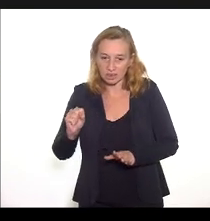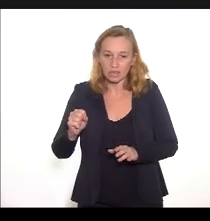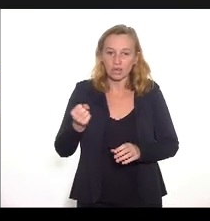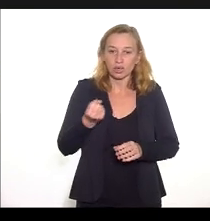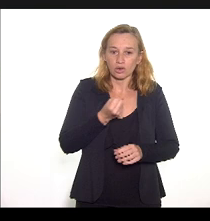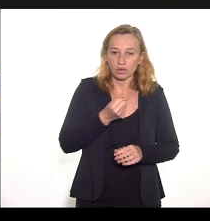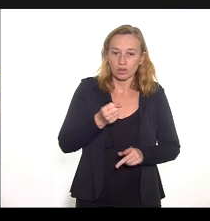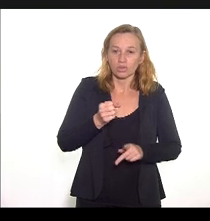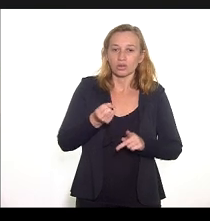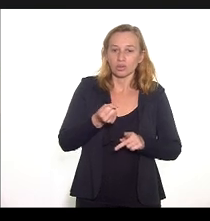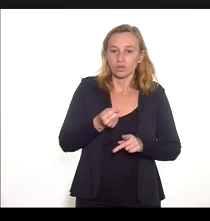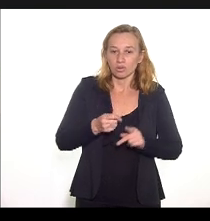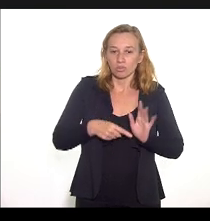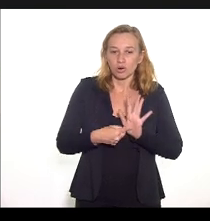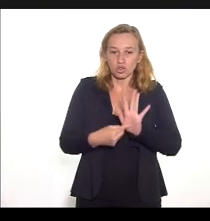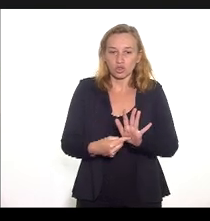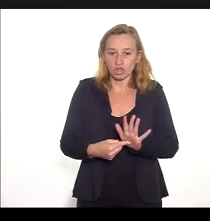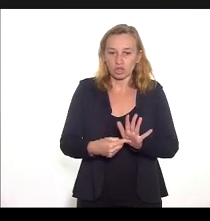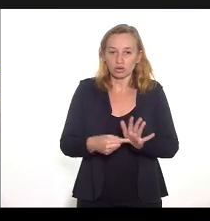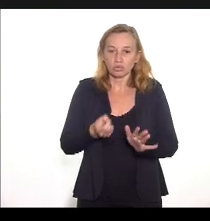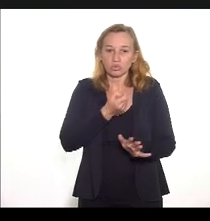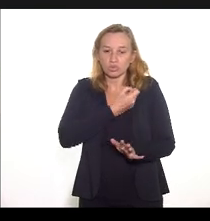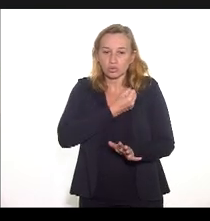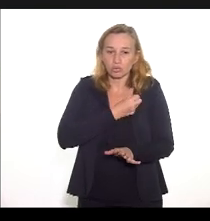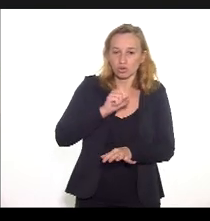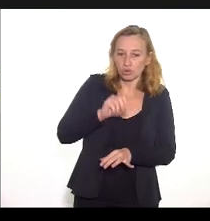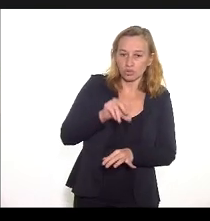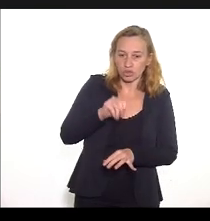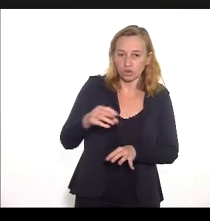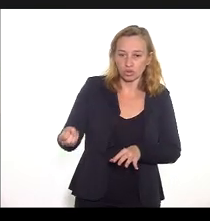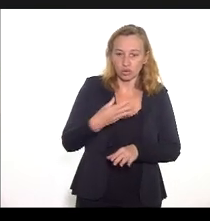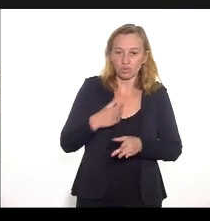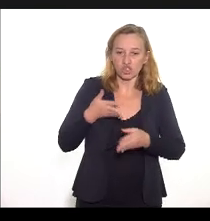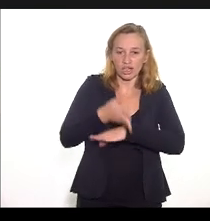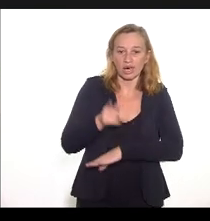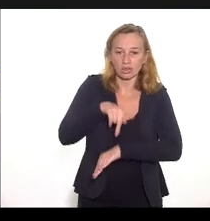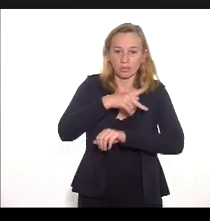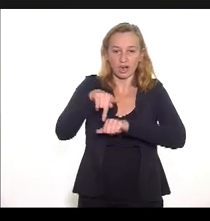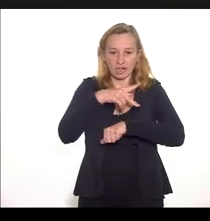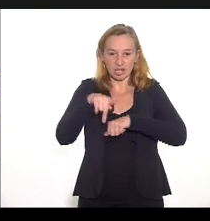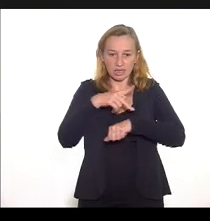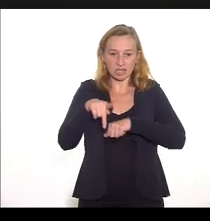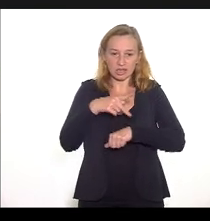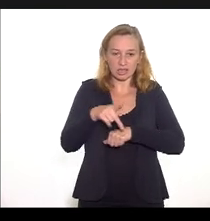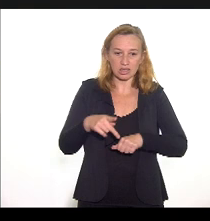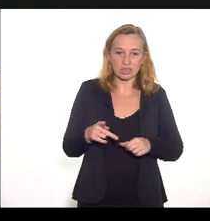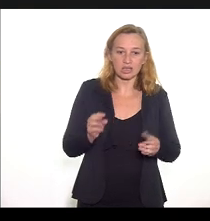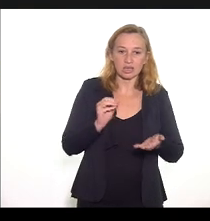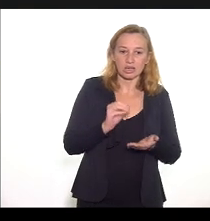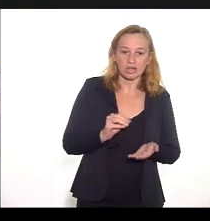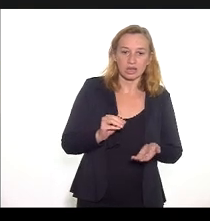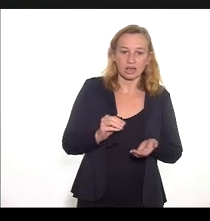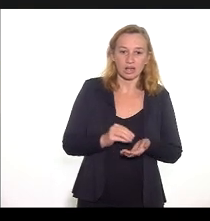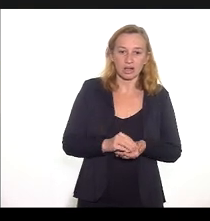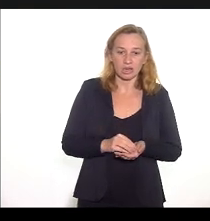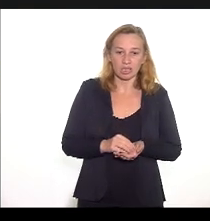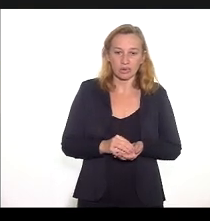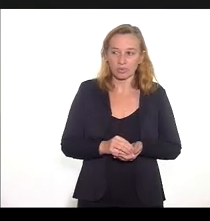maiores estudos de reconhecimento de variantes da covid-19 do país. Ampliação de leite para tratamento de pacientes com covid-19.